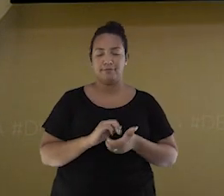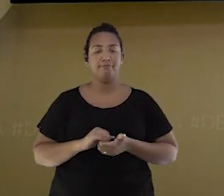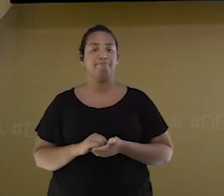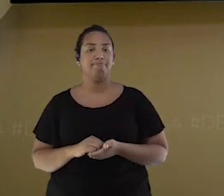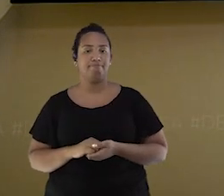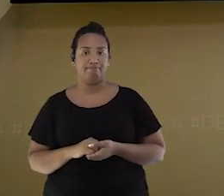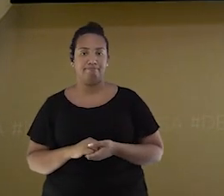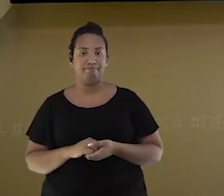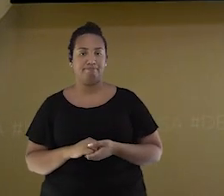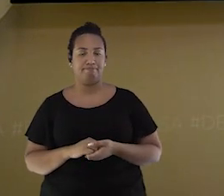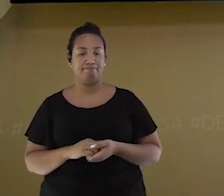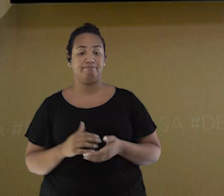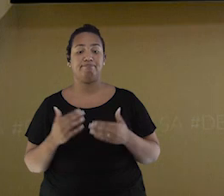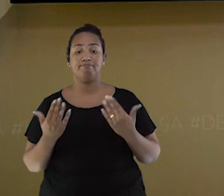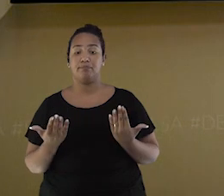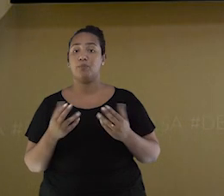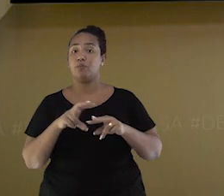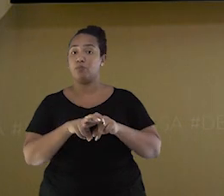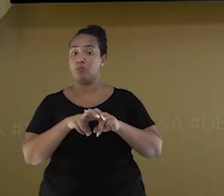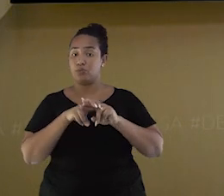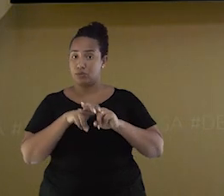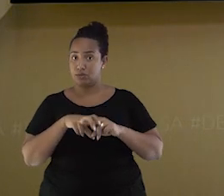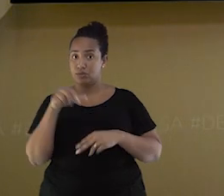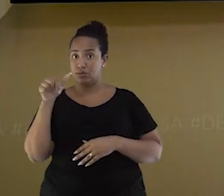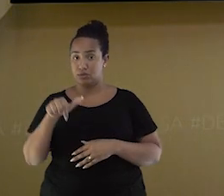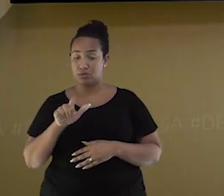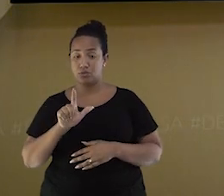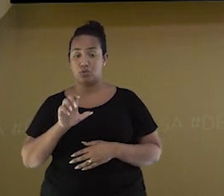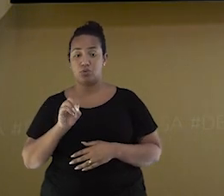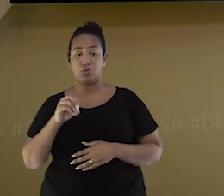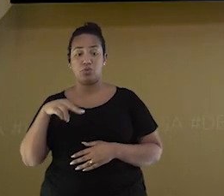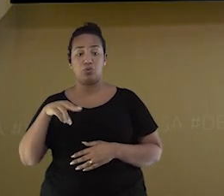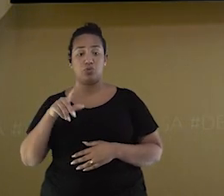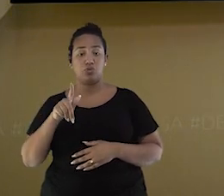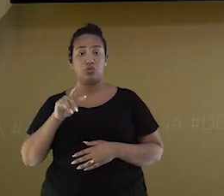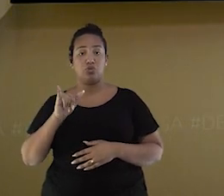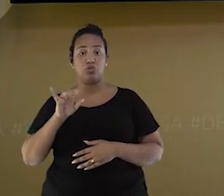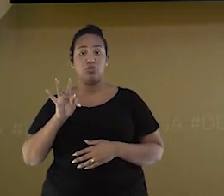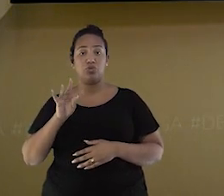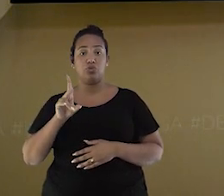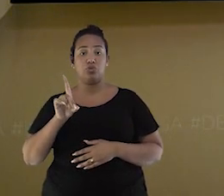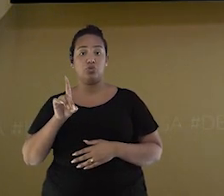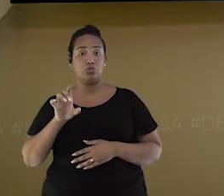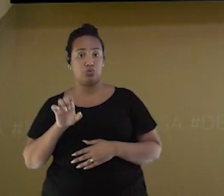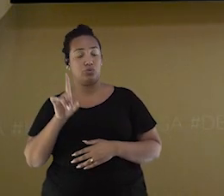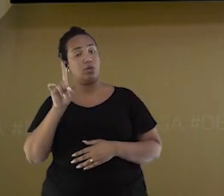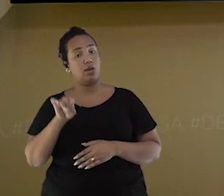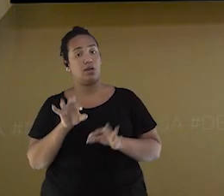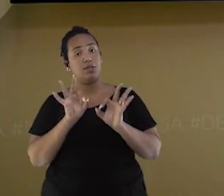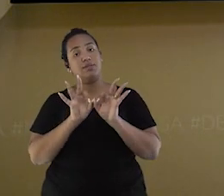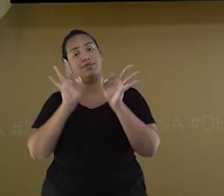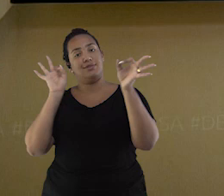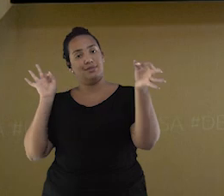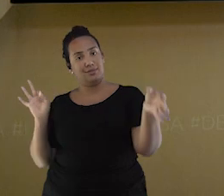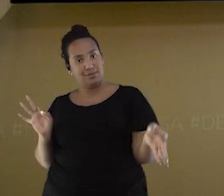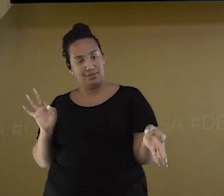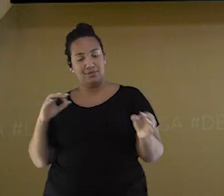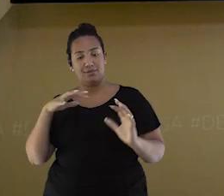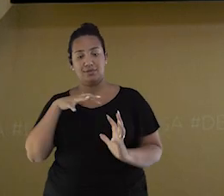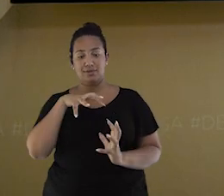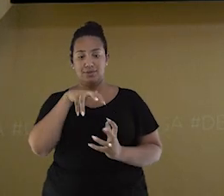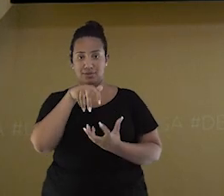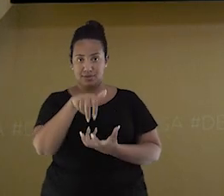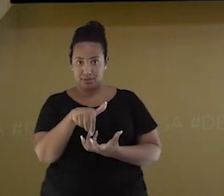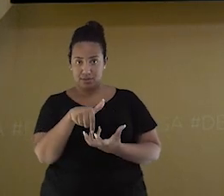Por isso, a longitude são as distâncias em graus de qualquer ponto da Terra em relação a quem?